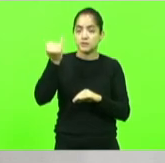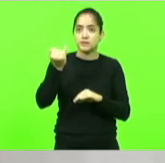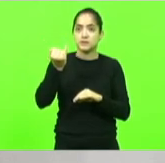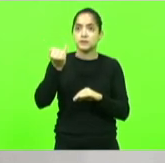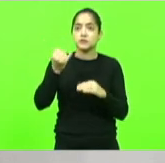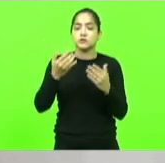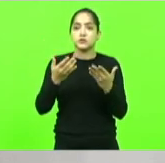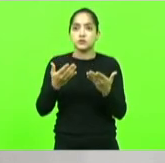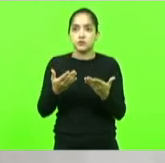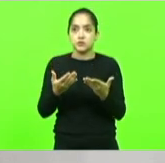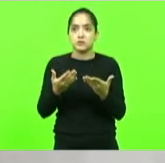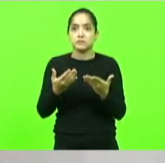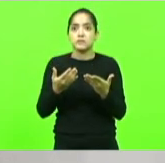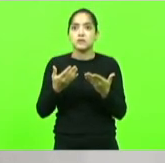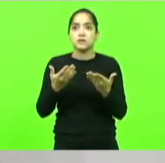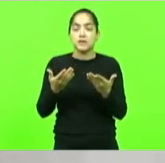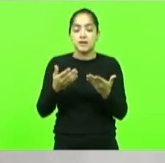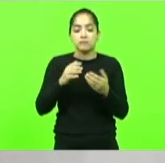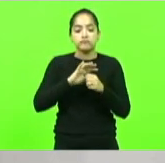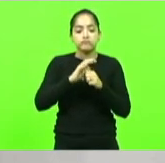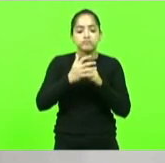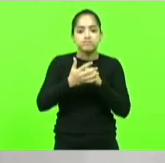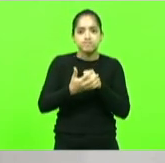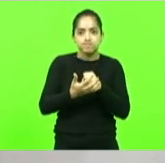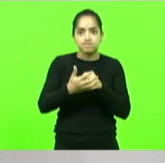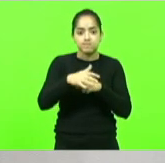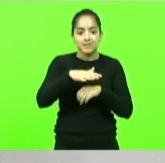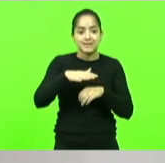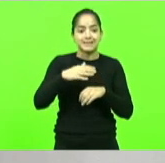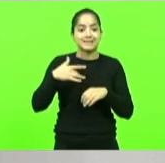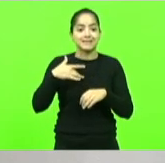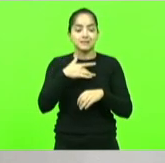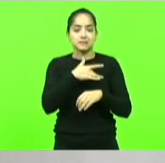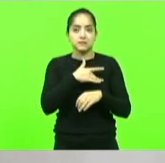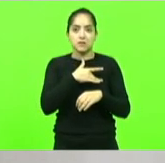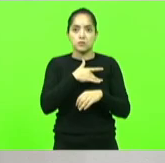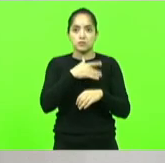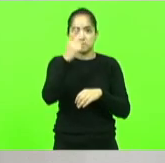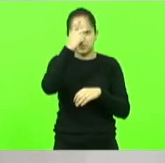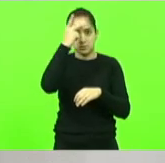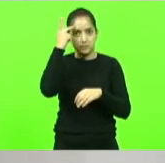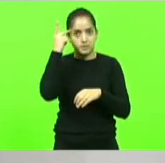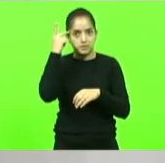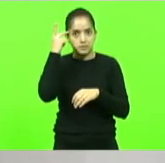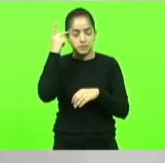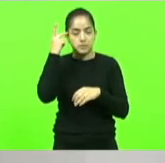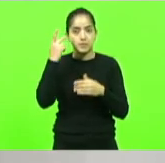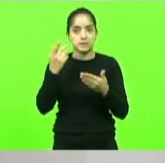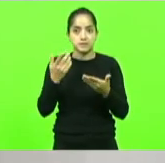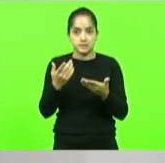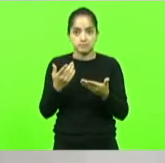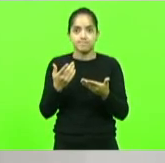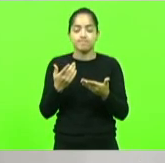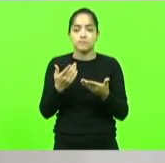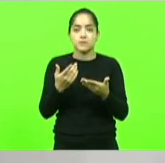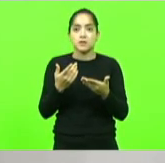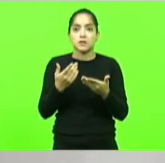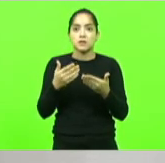as repercussões da pandemia na saúde das pessoas que ainda serão